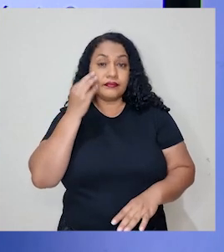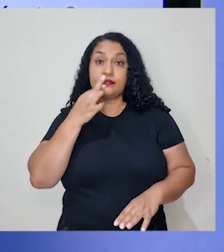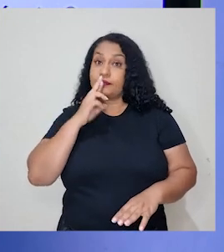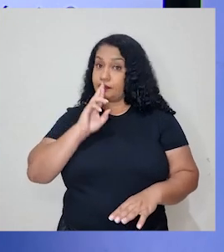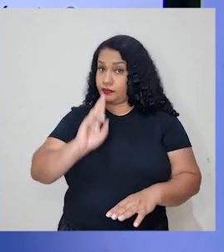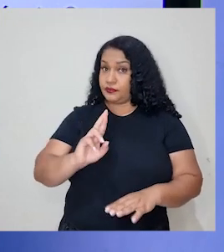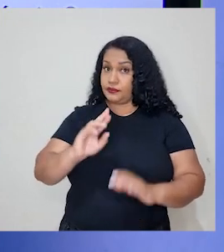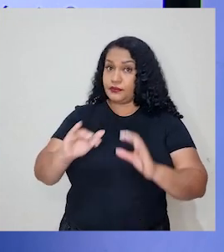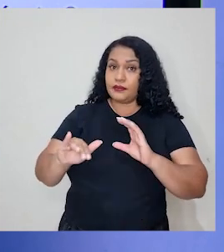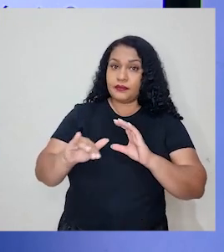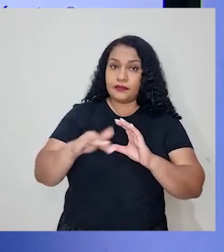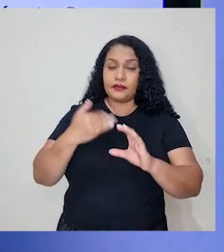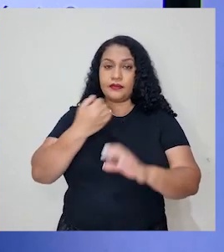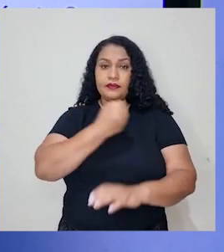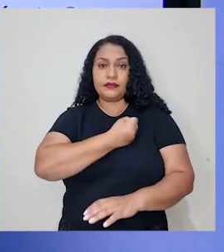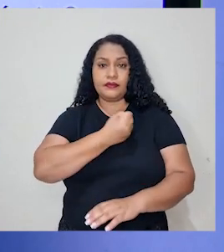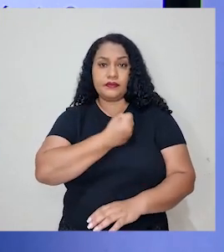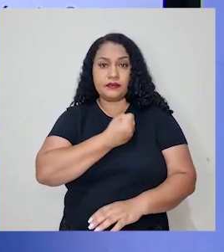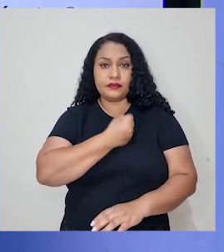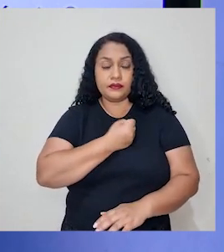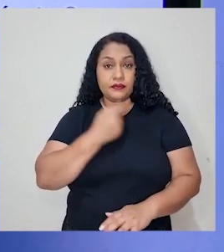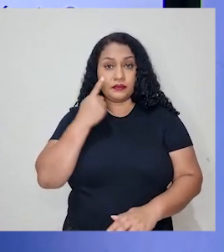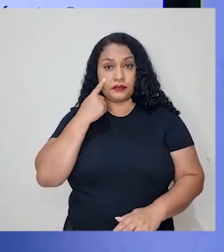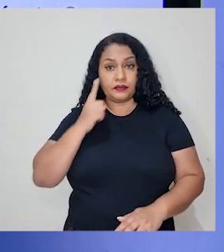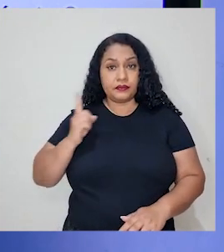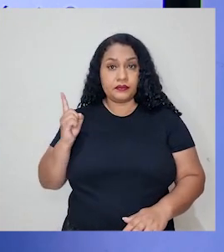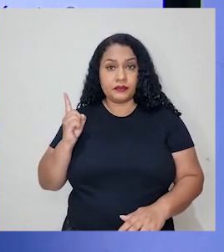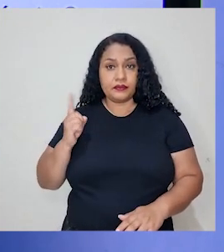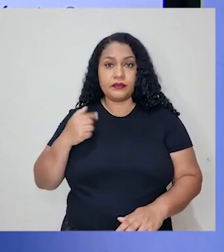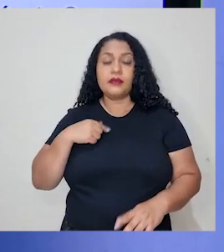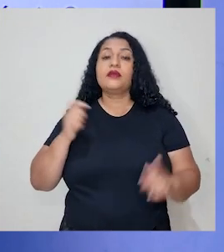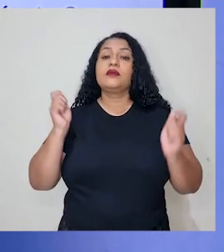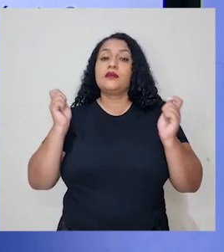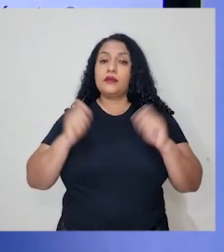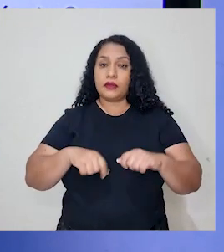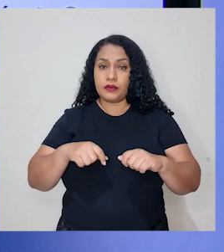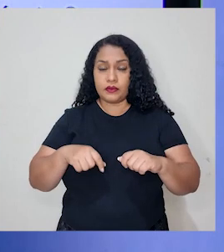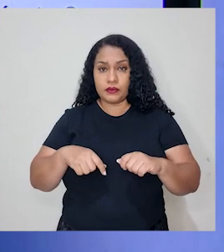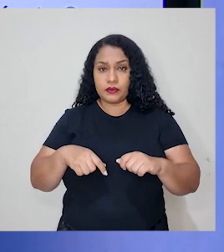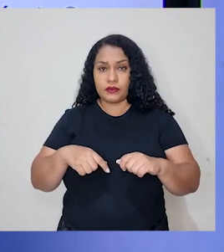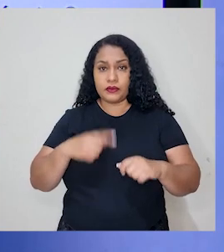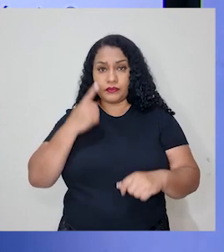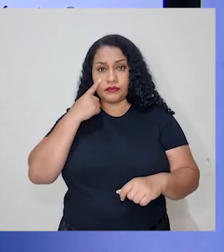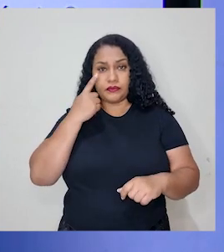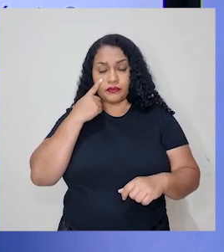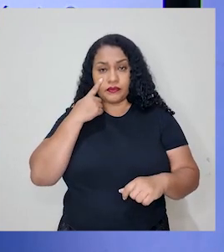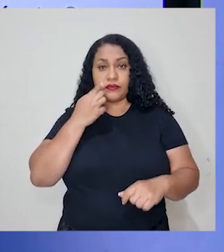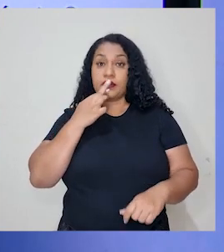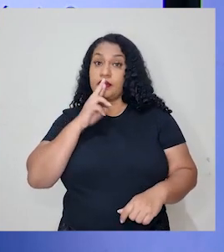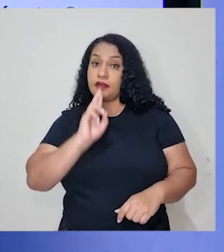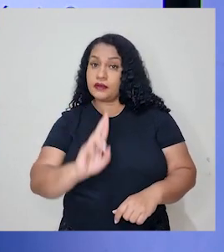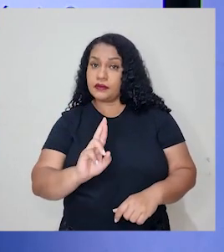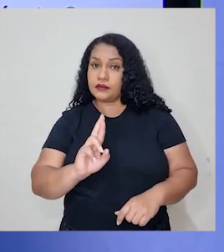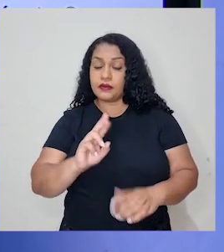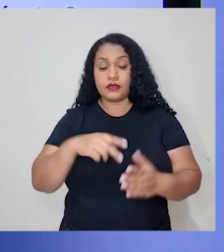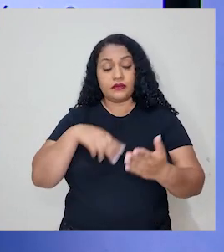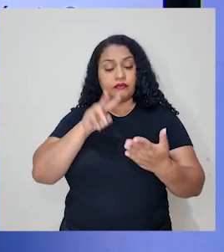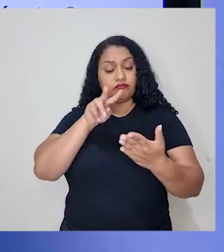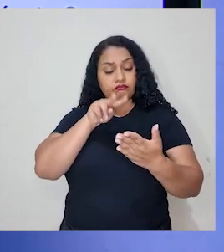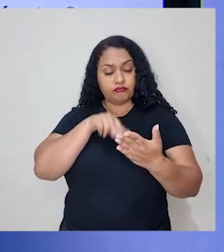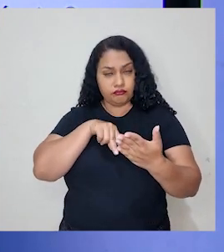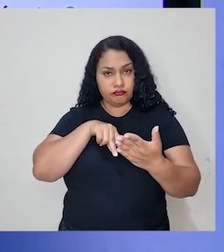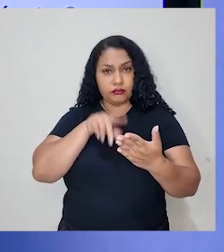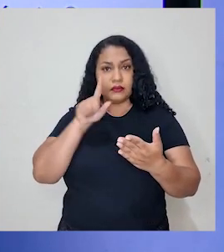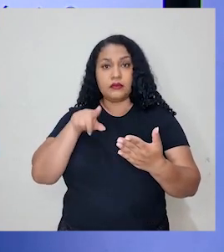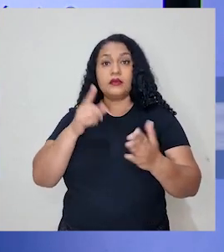resolver, e enviem no número que vai aparecer aí para a telinha, para que eu possa ver as resoluções de vocês. Então, eu vou ler para vocês.